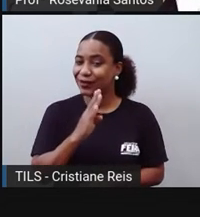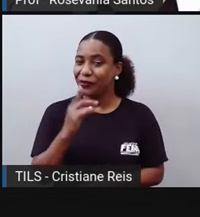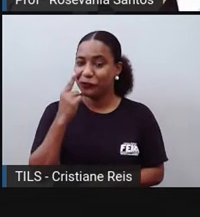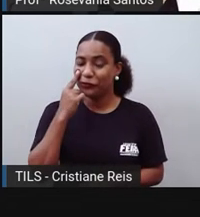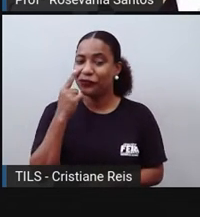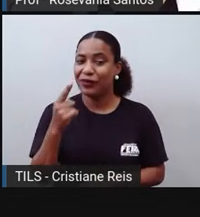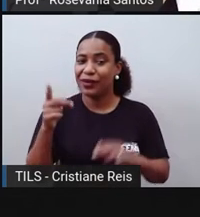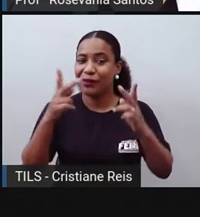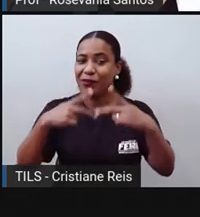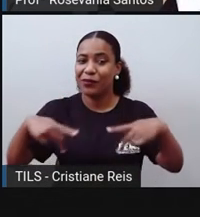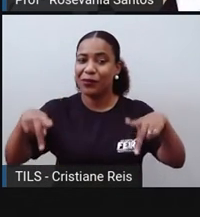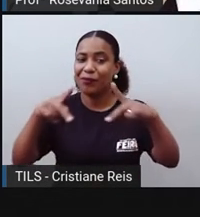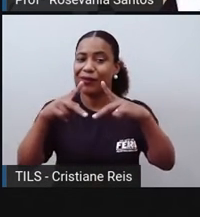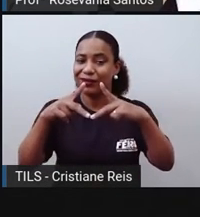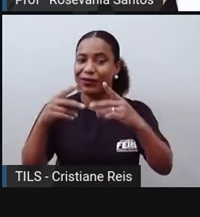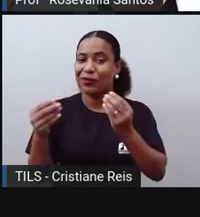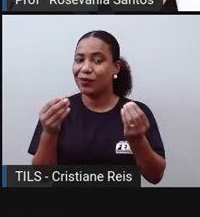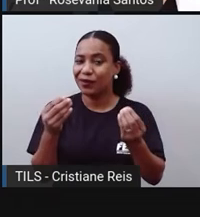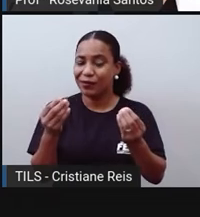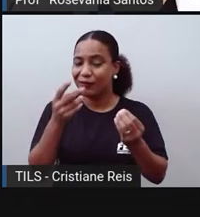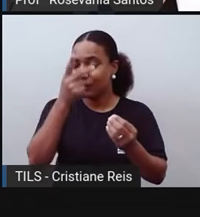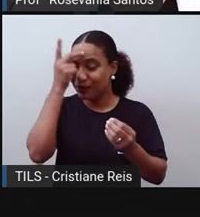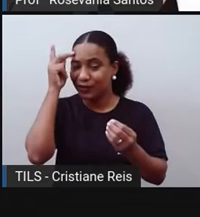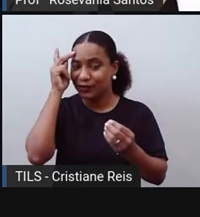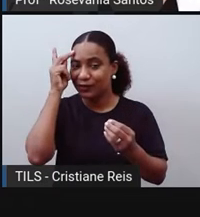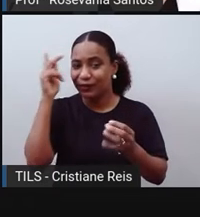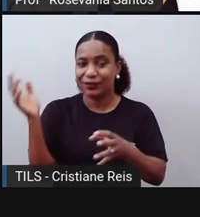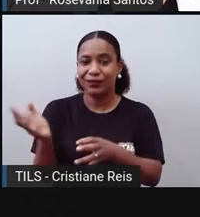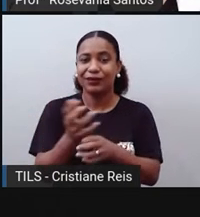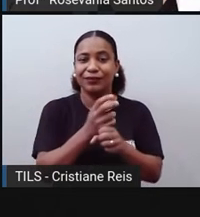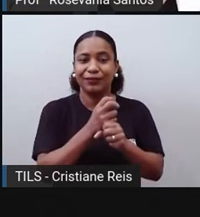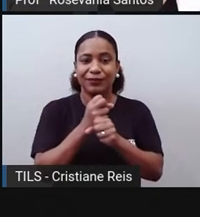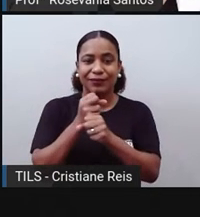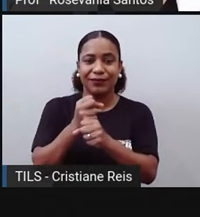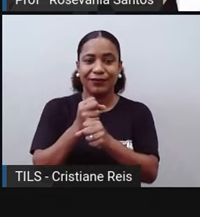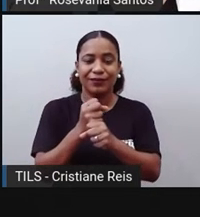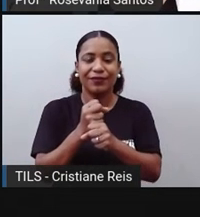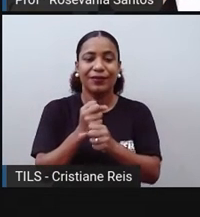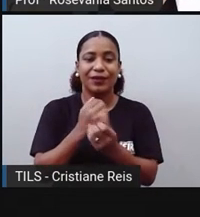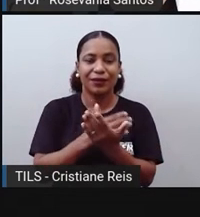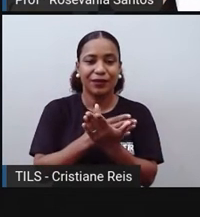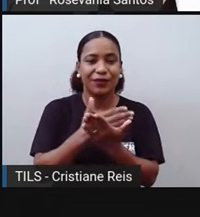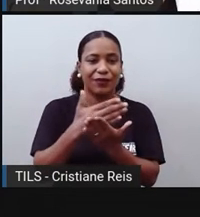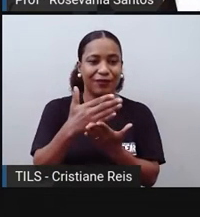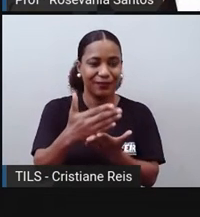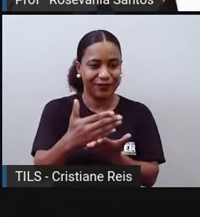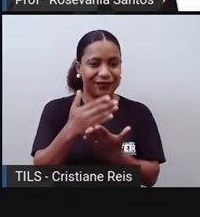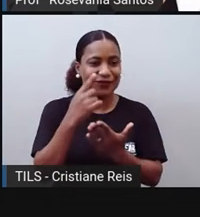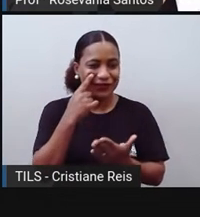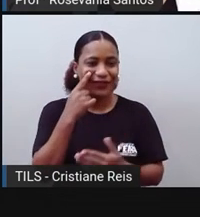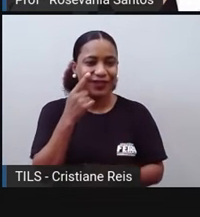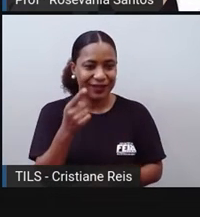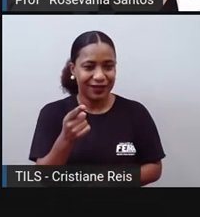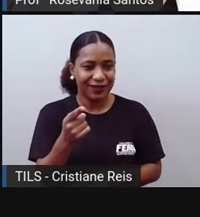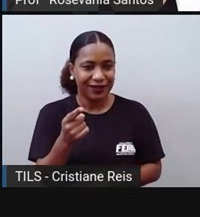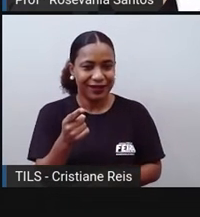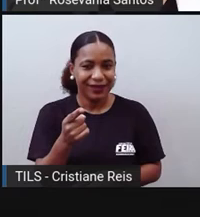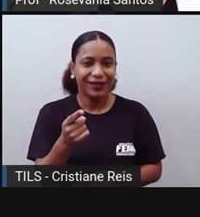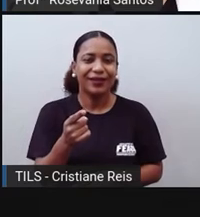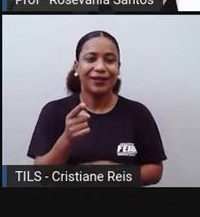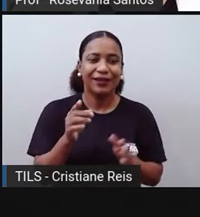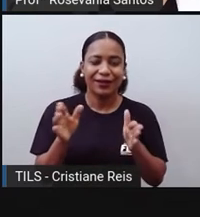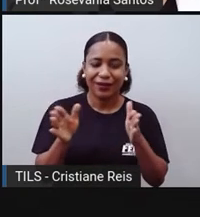população com maior quantidade, ela está, ela começa um pouquinho antes, ó, já começa aqui dos